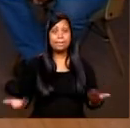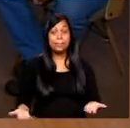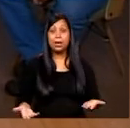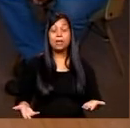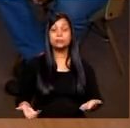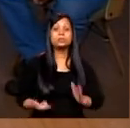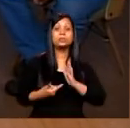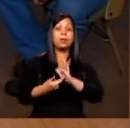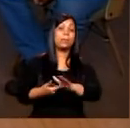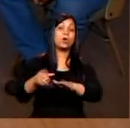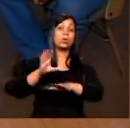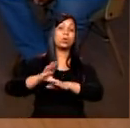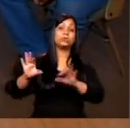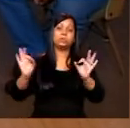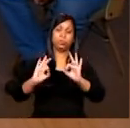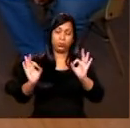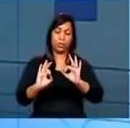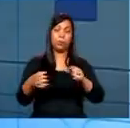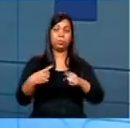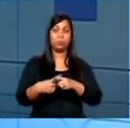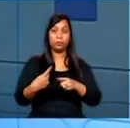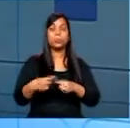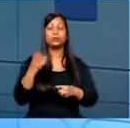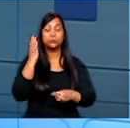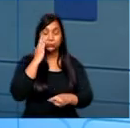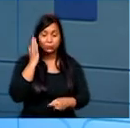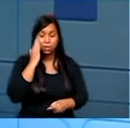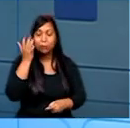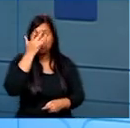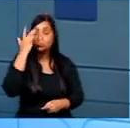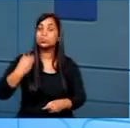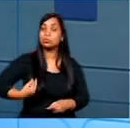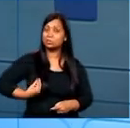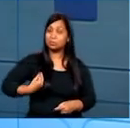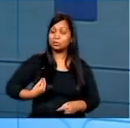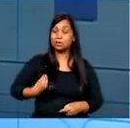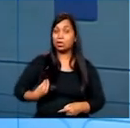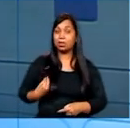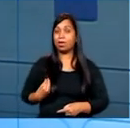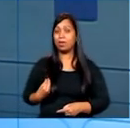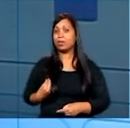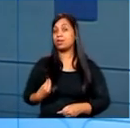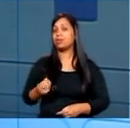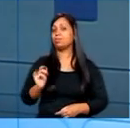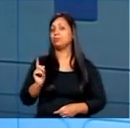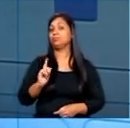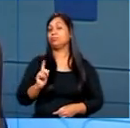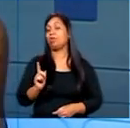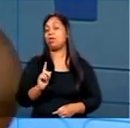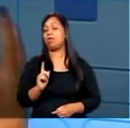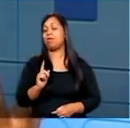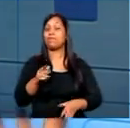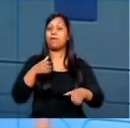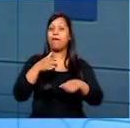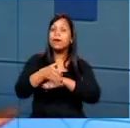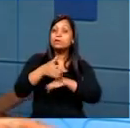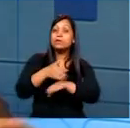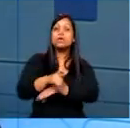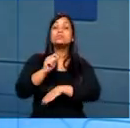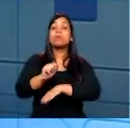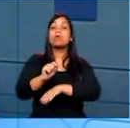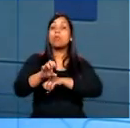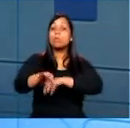replicar isso no nosso cursinho. Até porque a gente sabe que as pessoas que vão estar lá dentro, elas não tiveram acesso a uma educação de qualidade,